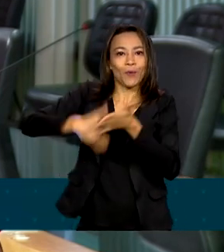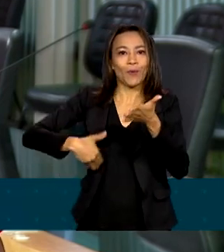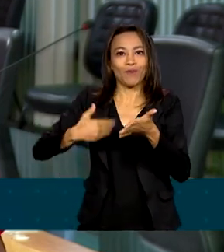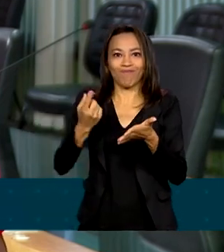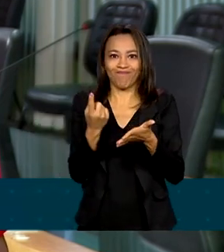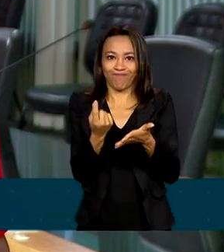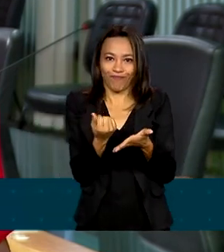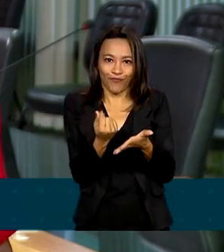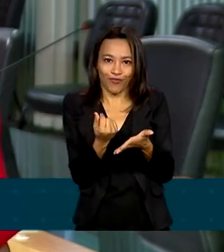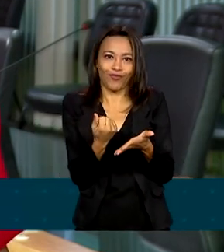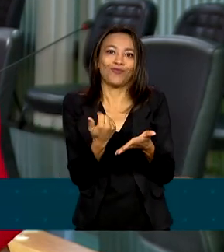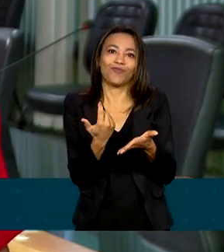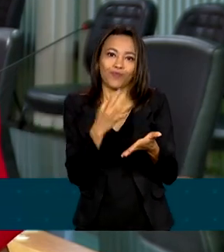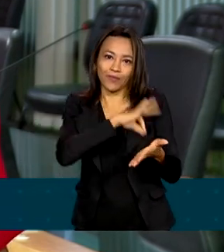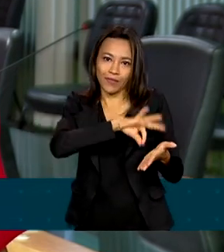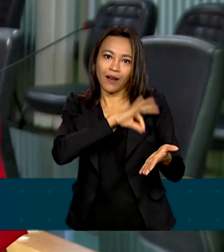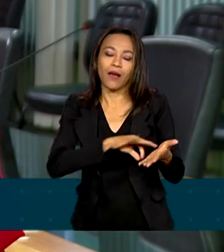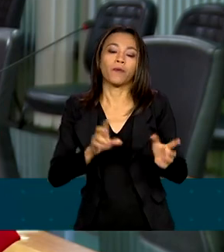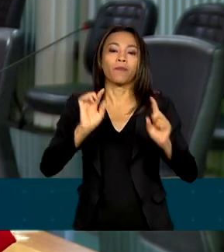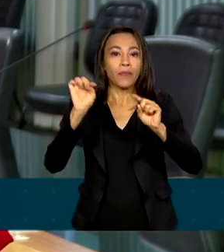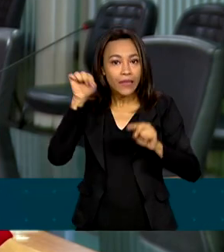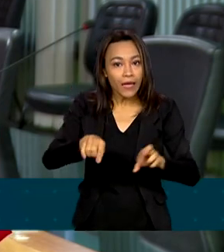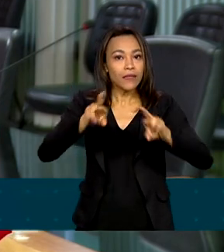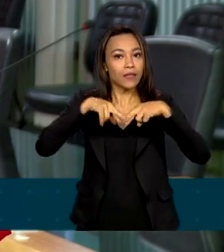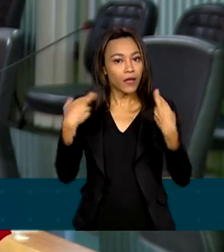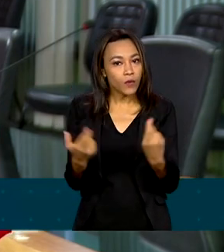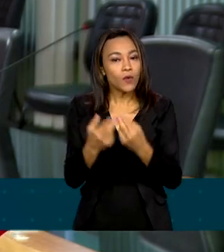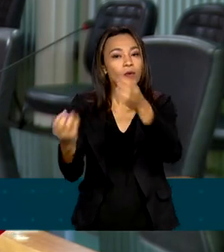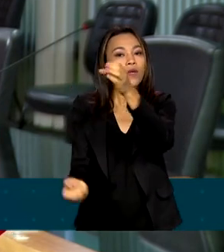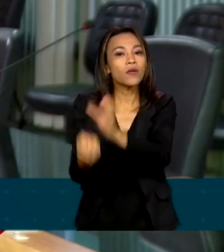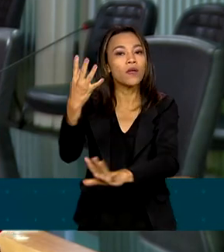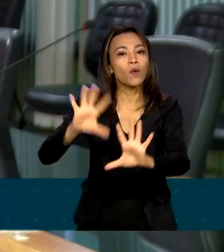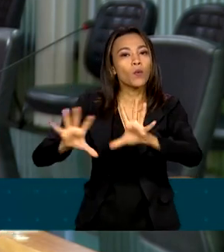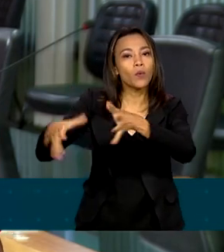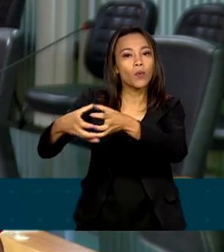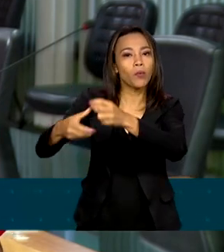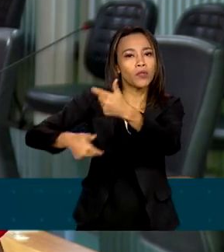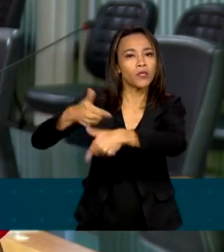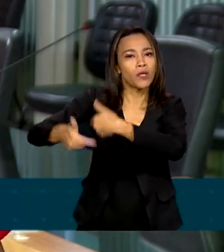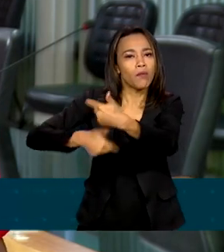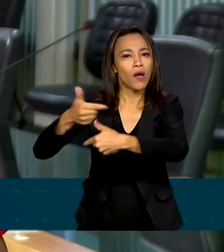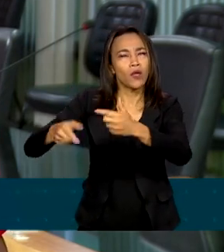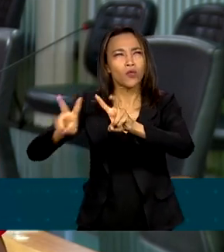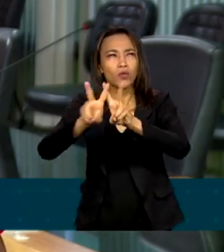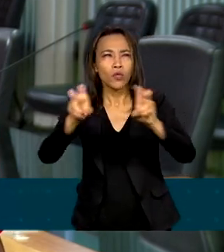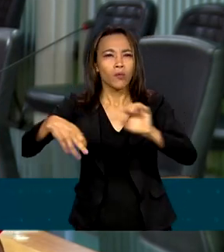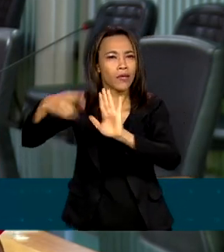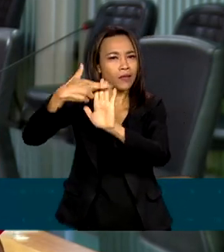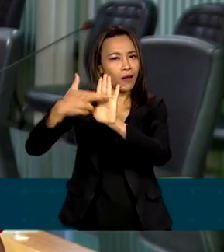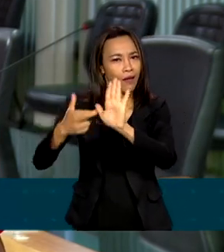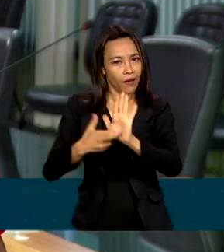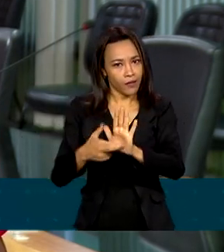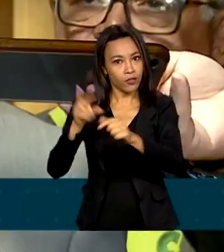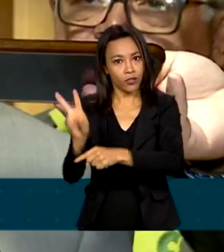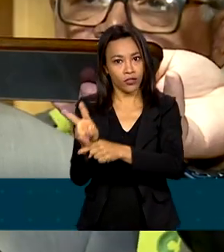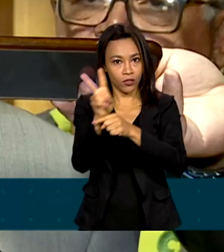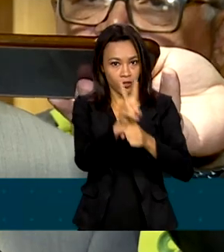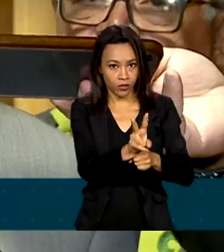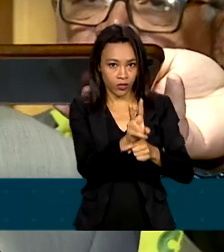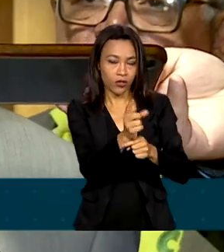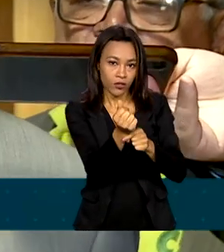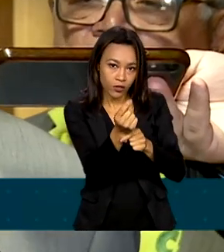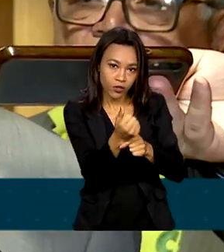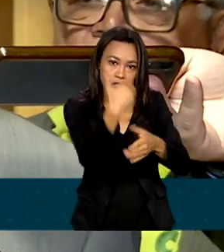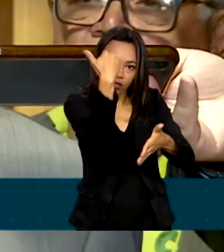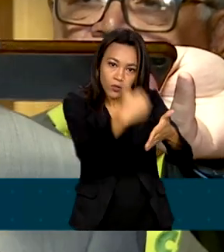reunião, ficou decidida também a criação de um grupo de trabalho para discutir as regras do consignado no país. Nós vamos agora,